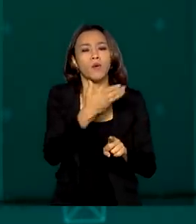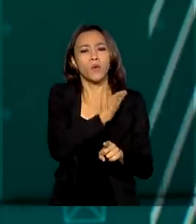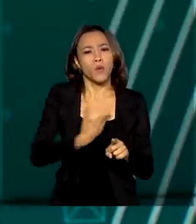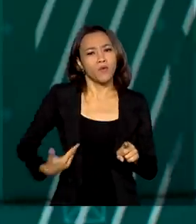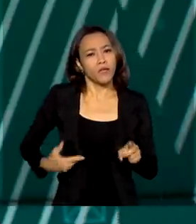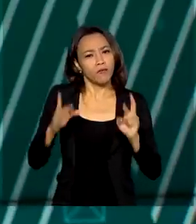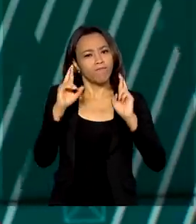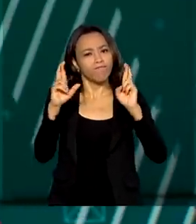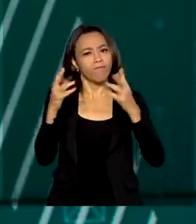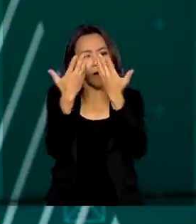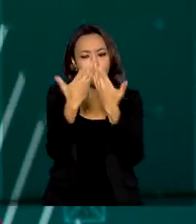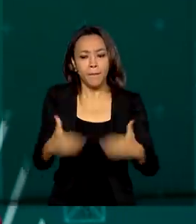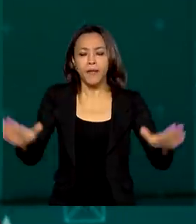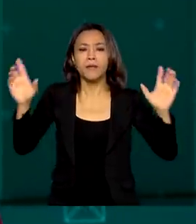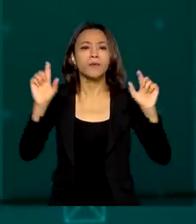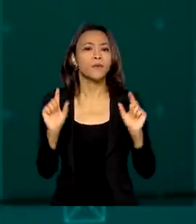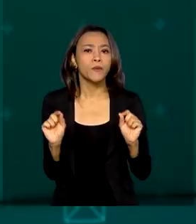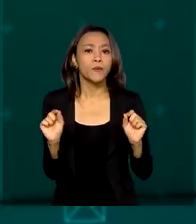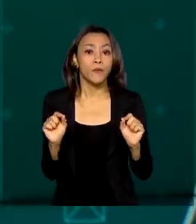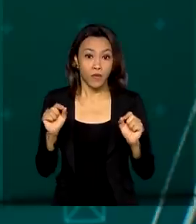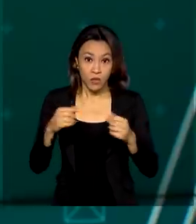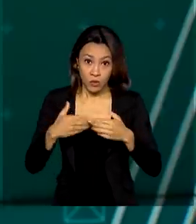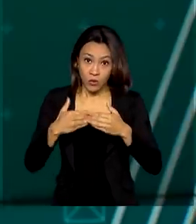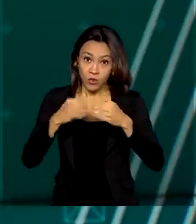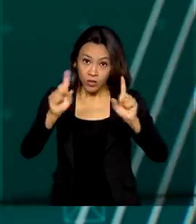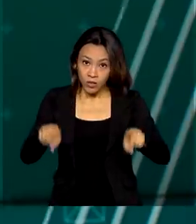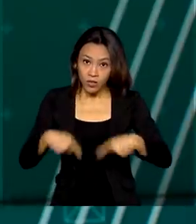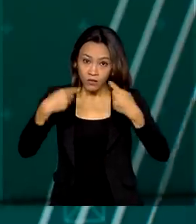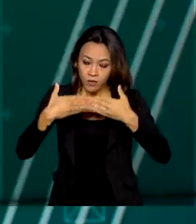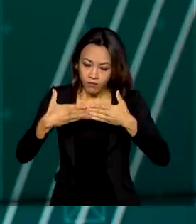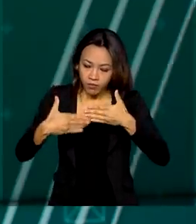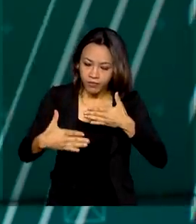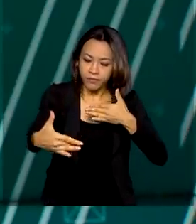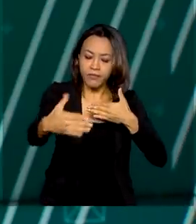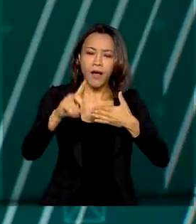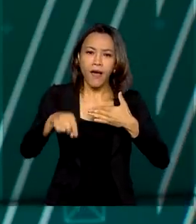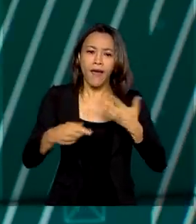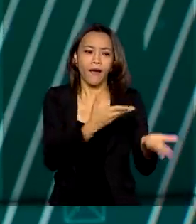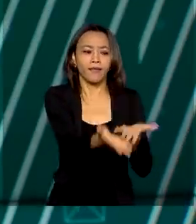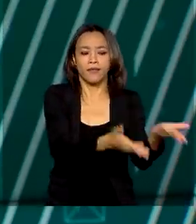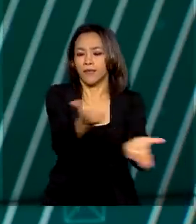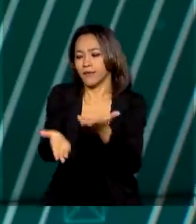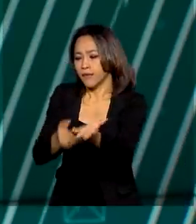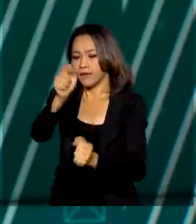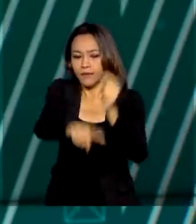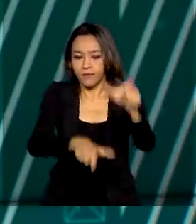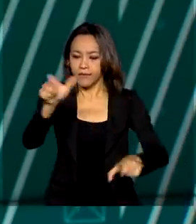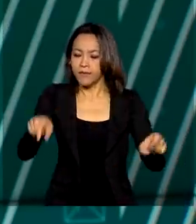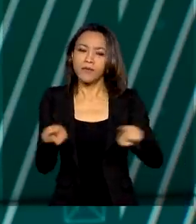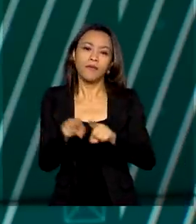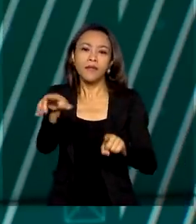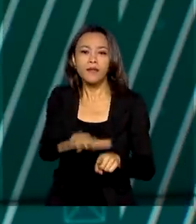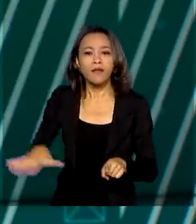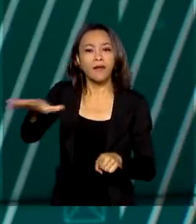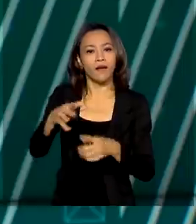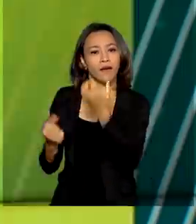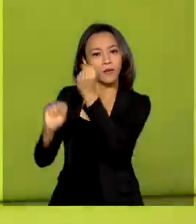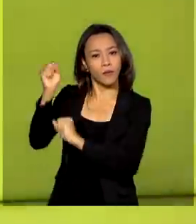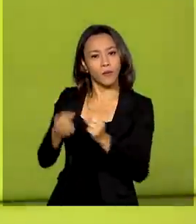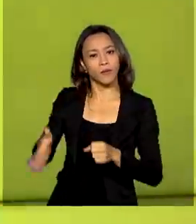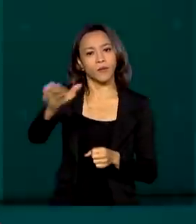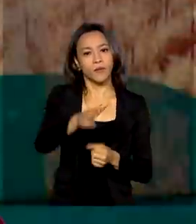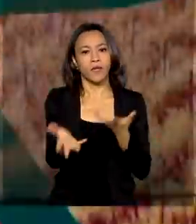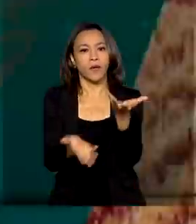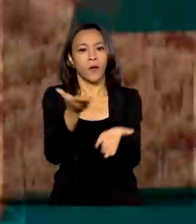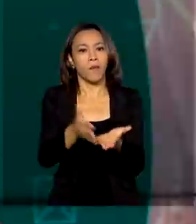abertura do mercado. O desafio para os próximos anos é atender as demandas da população e também de setores como indústria, comércio e